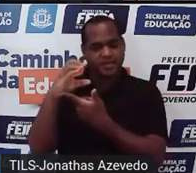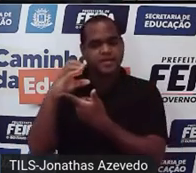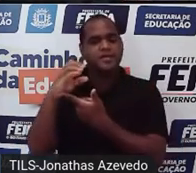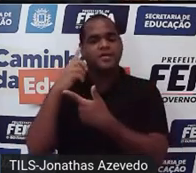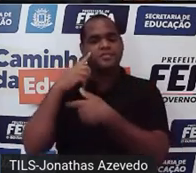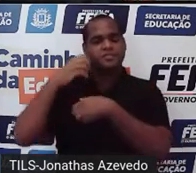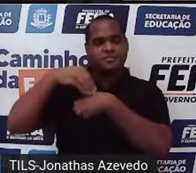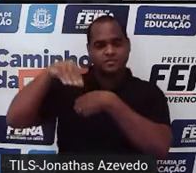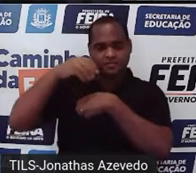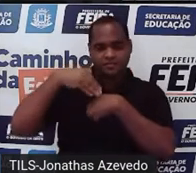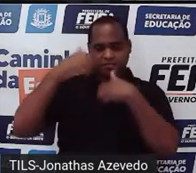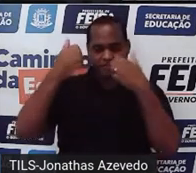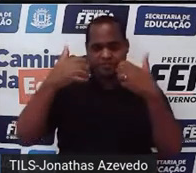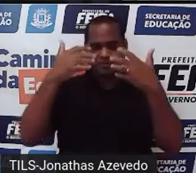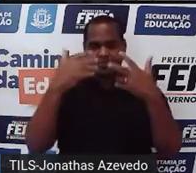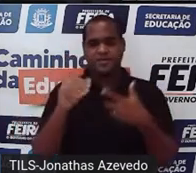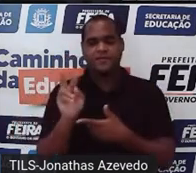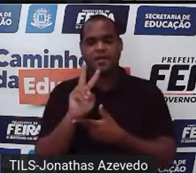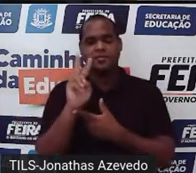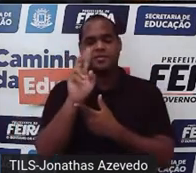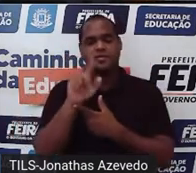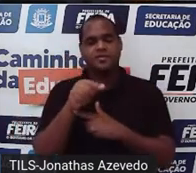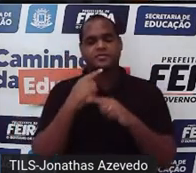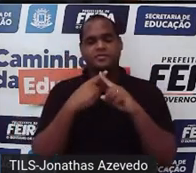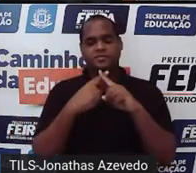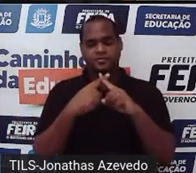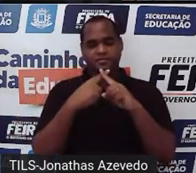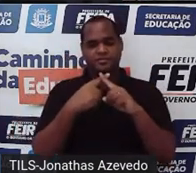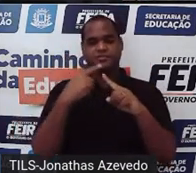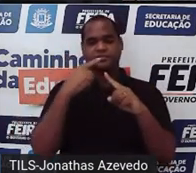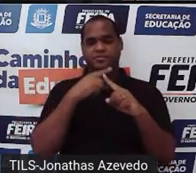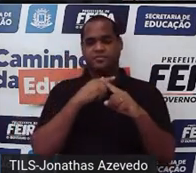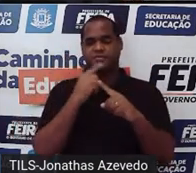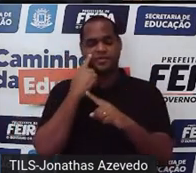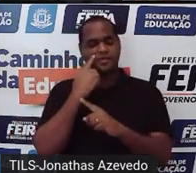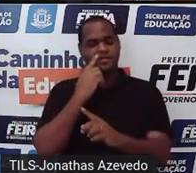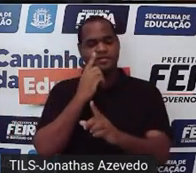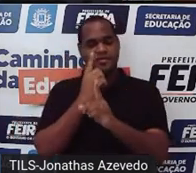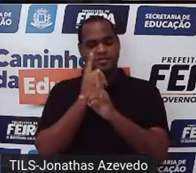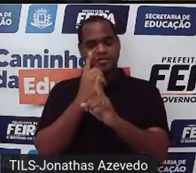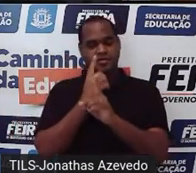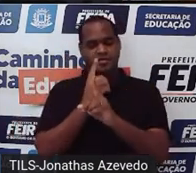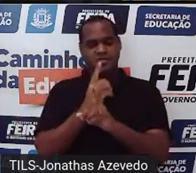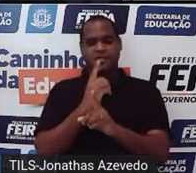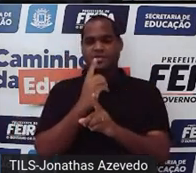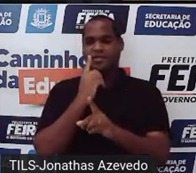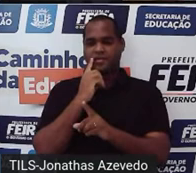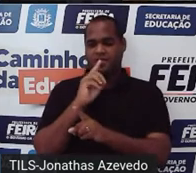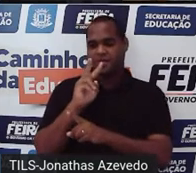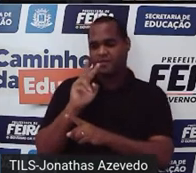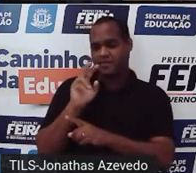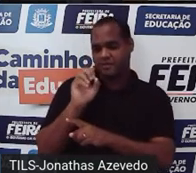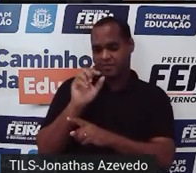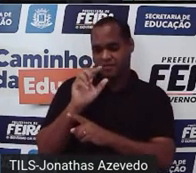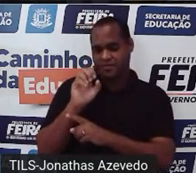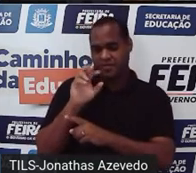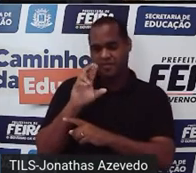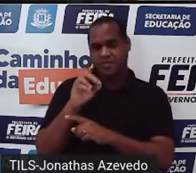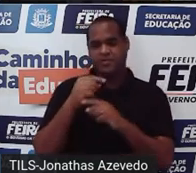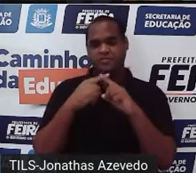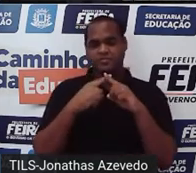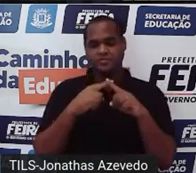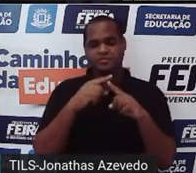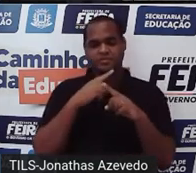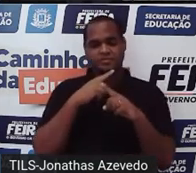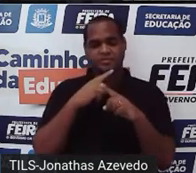trazendo aqui para baixo que tem os valores de x, a gente acha um valor para x e quando a gente joga aqui para horizontal, né?